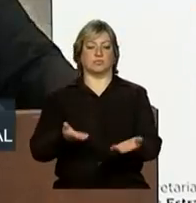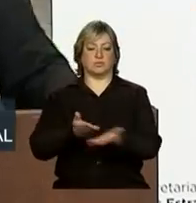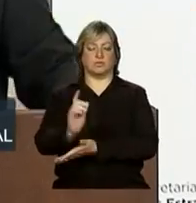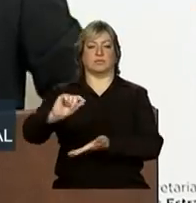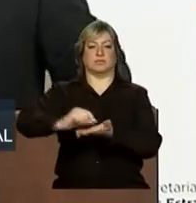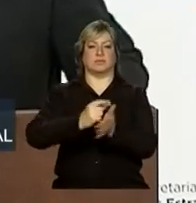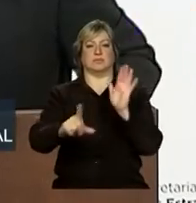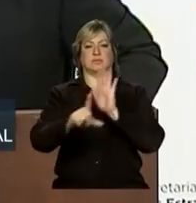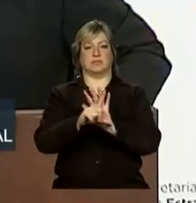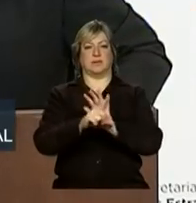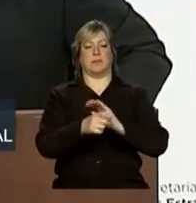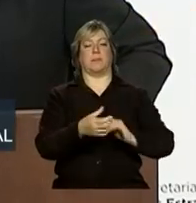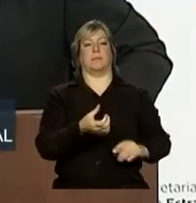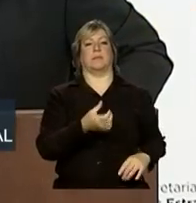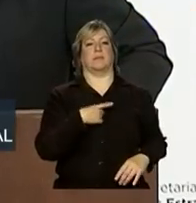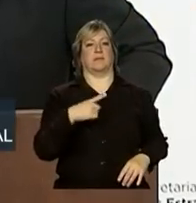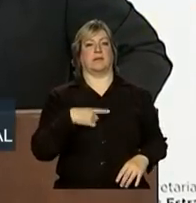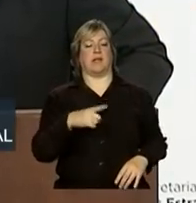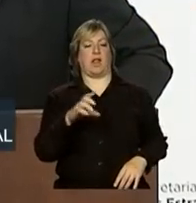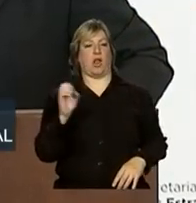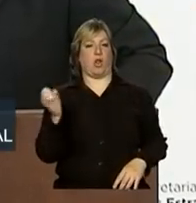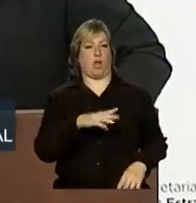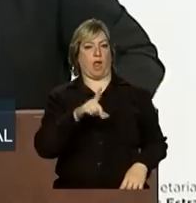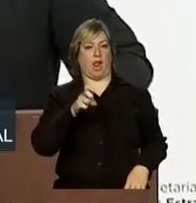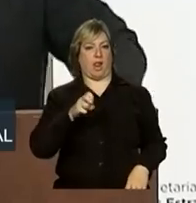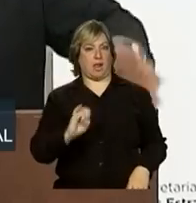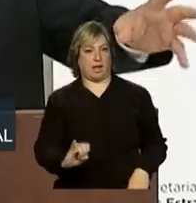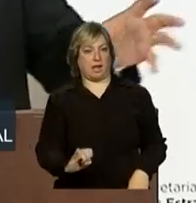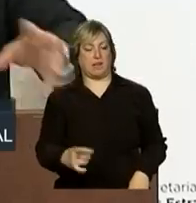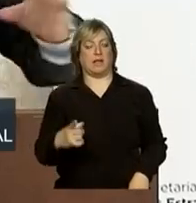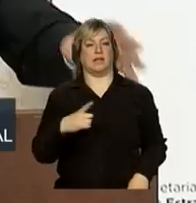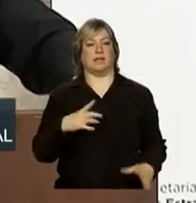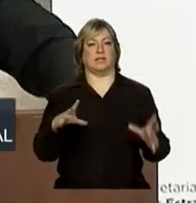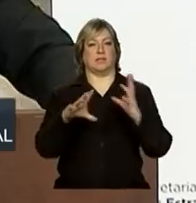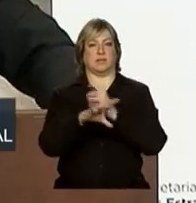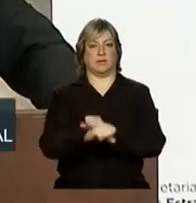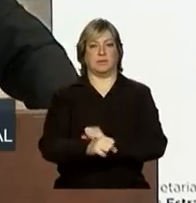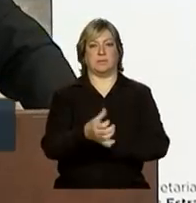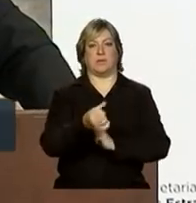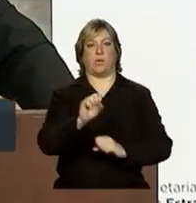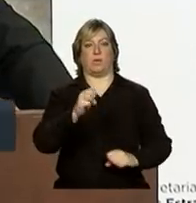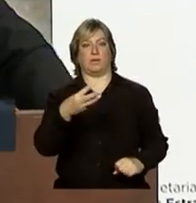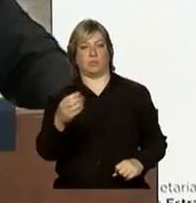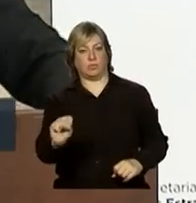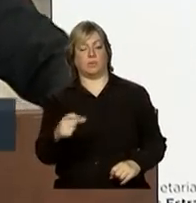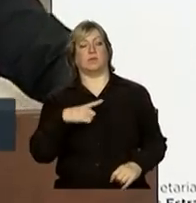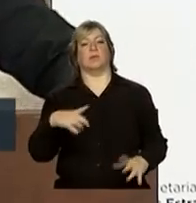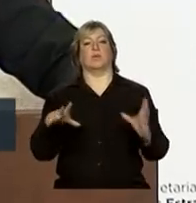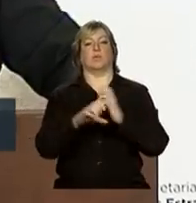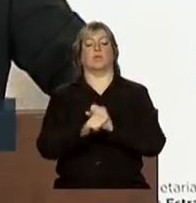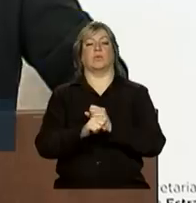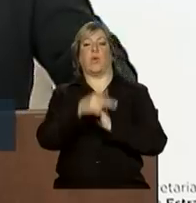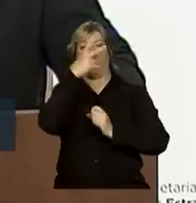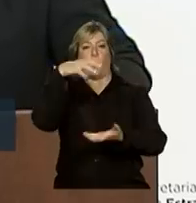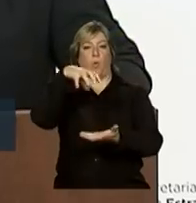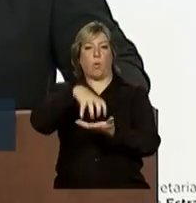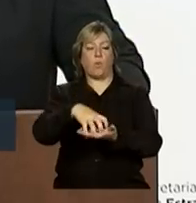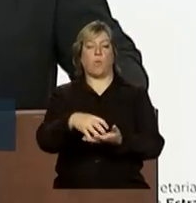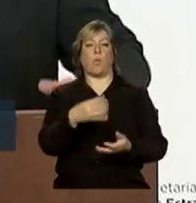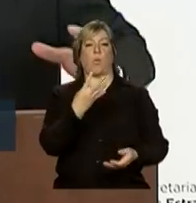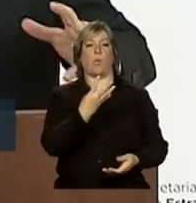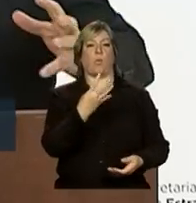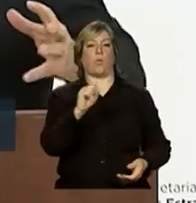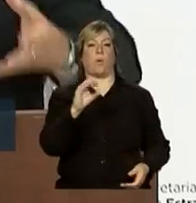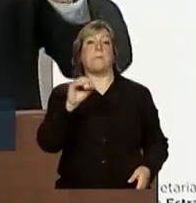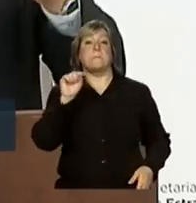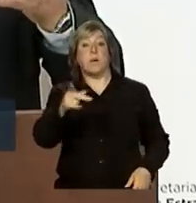a lei 11.638, que fez com que esta comunidade de 480 mil profissionais